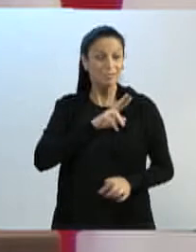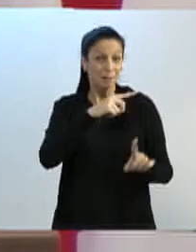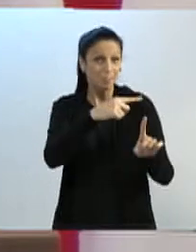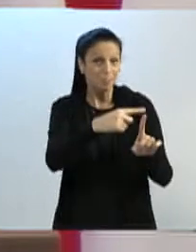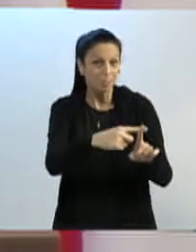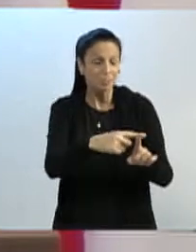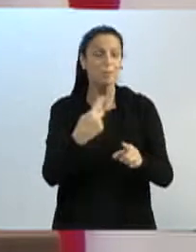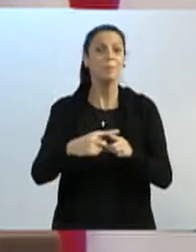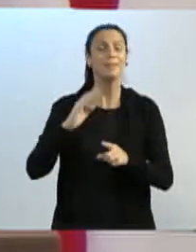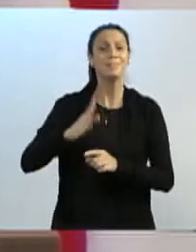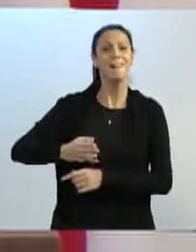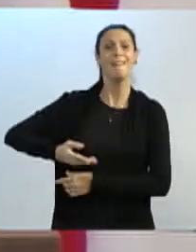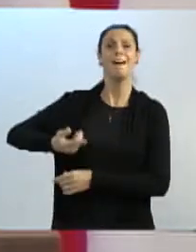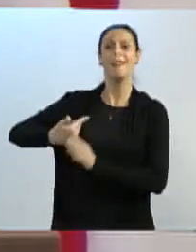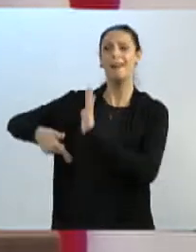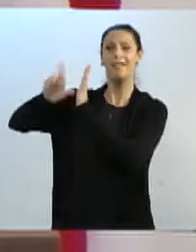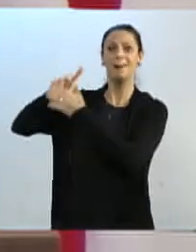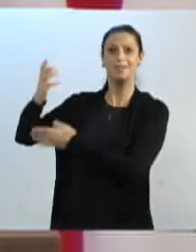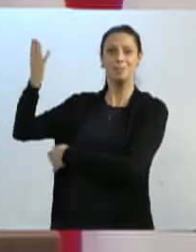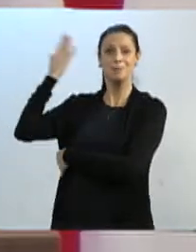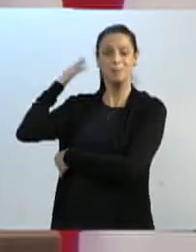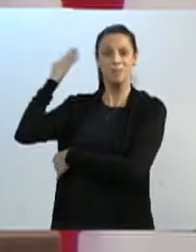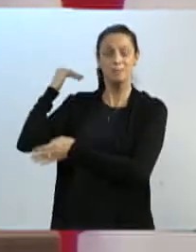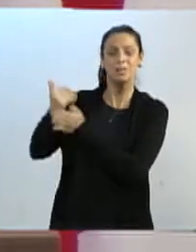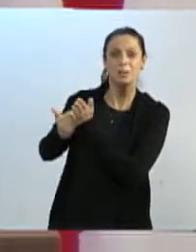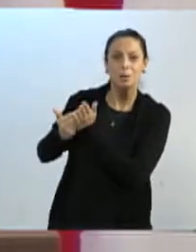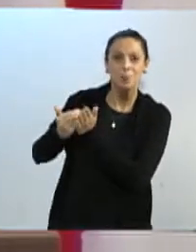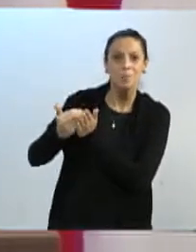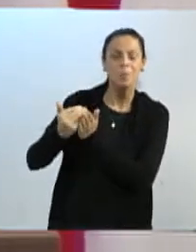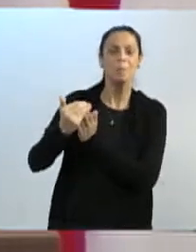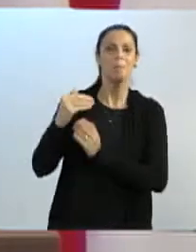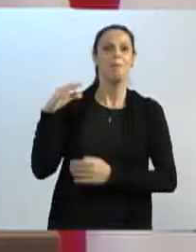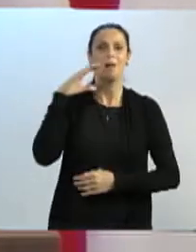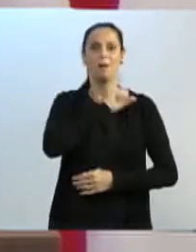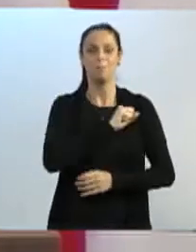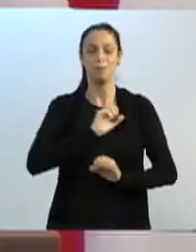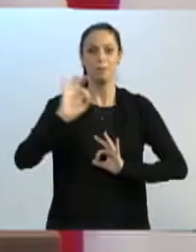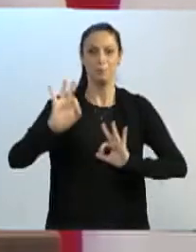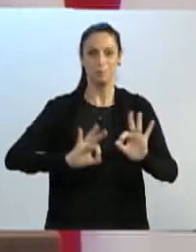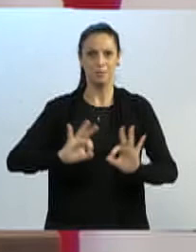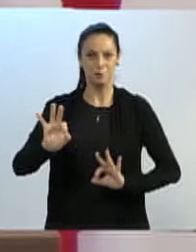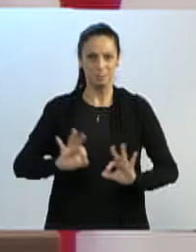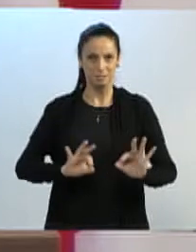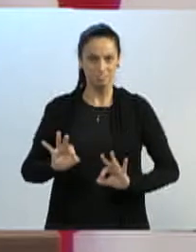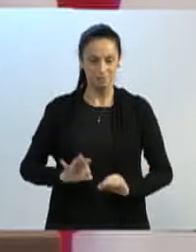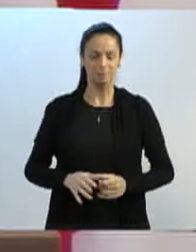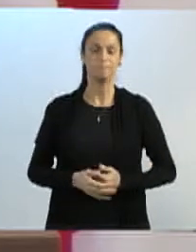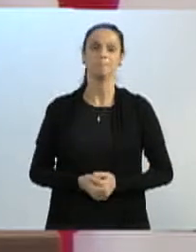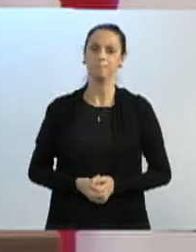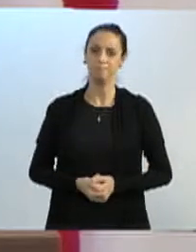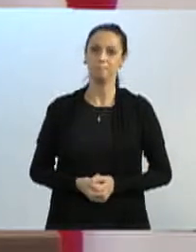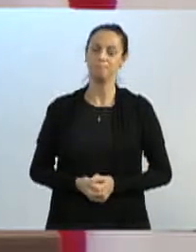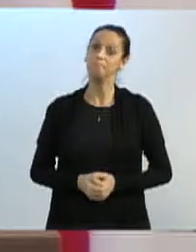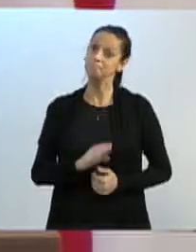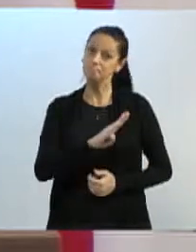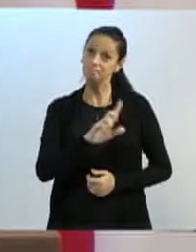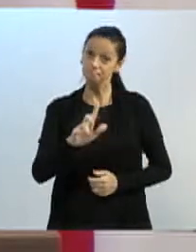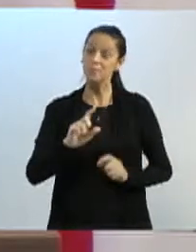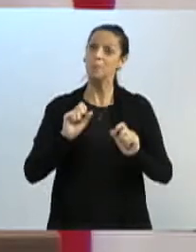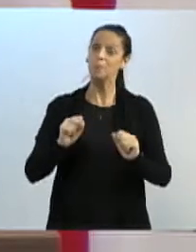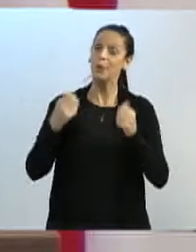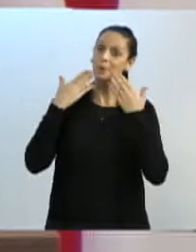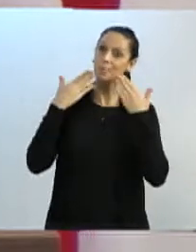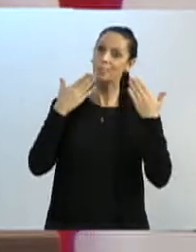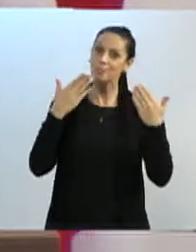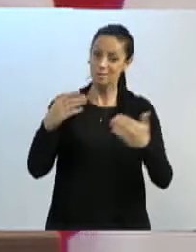implementamos aqui no nosso município há mais de um ano. realmente dá resultado e Blumenau tem isso para mostrar. Temos a menor